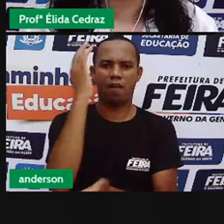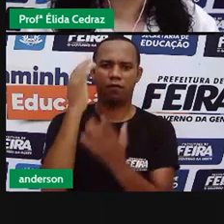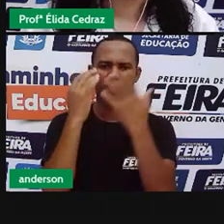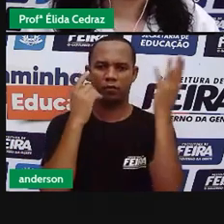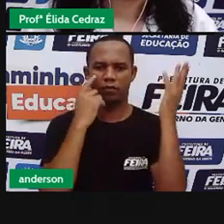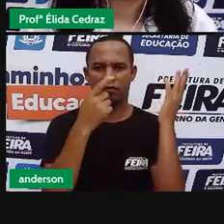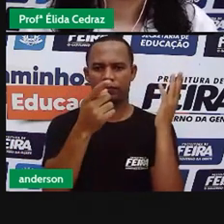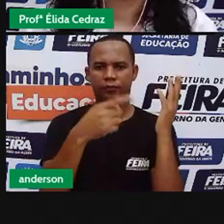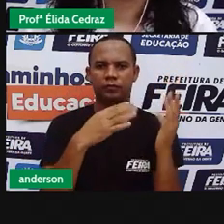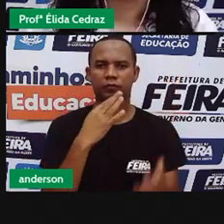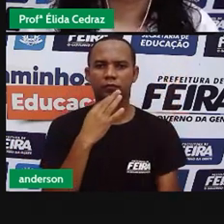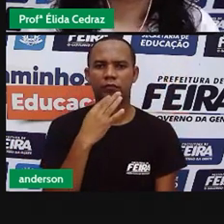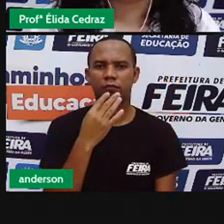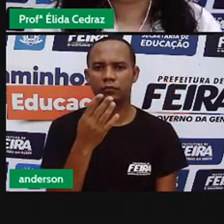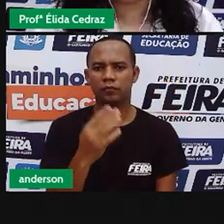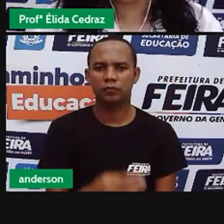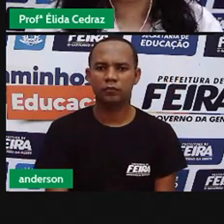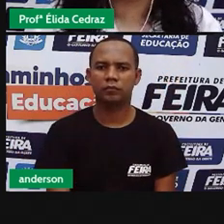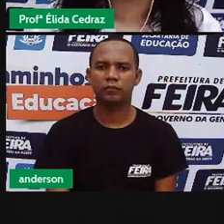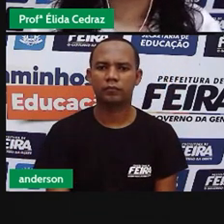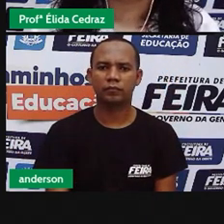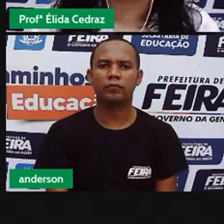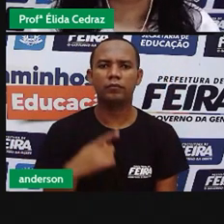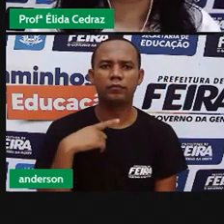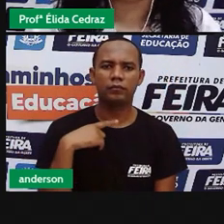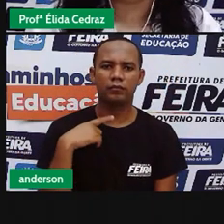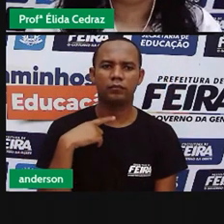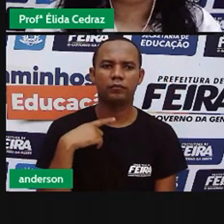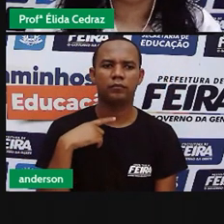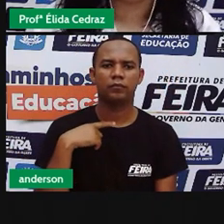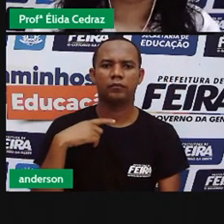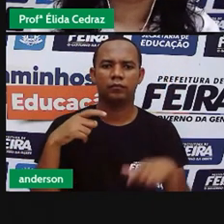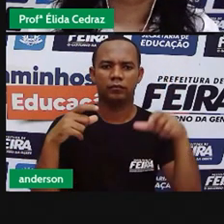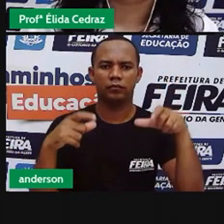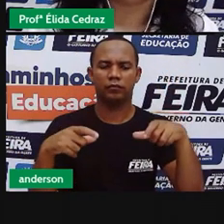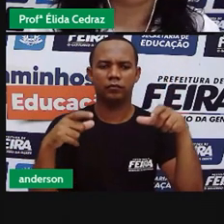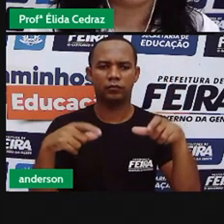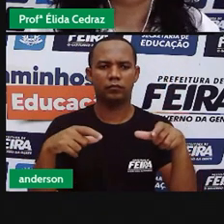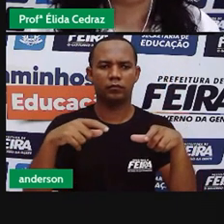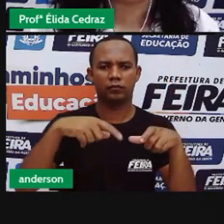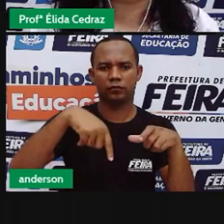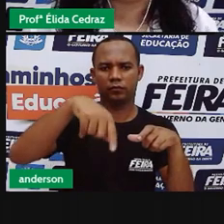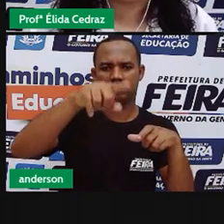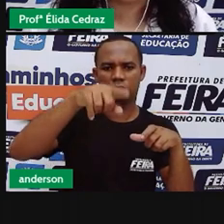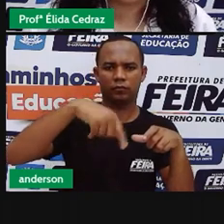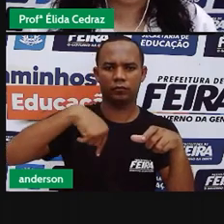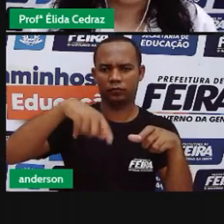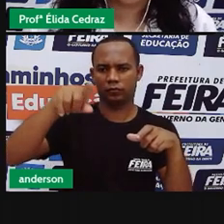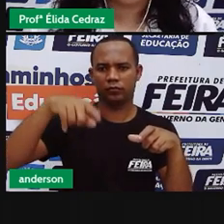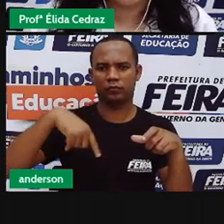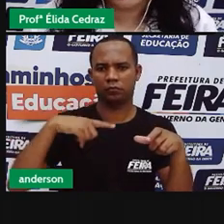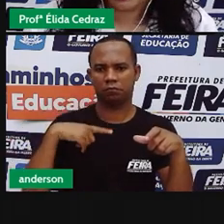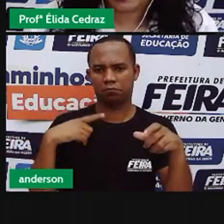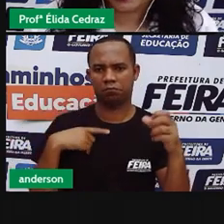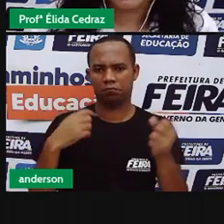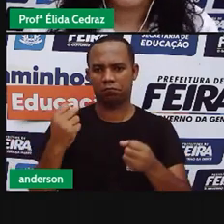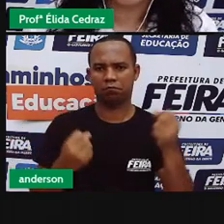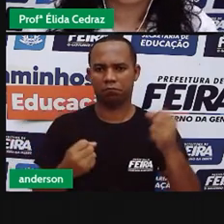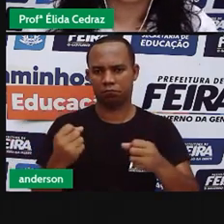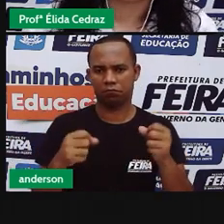E essa rua aqui é um cruzamento da Rua Barão do Rio Branco com a Avenida Presidente 2.